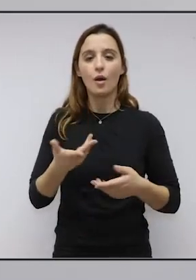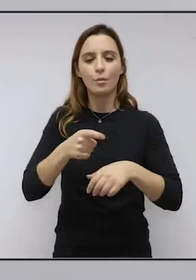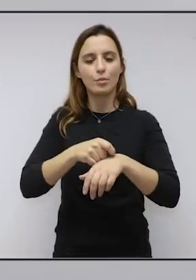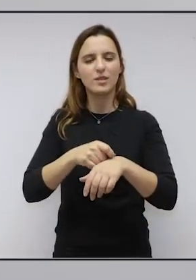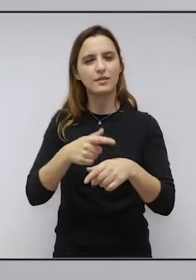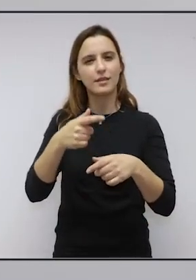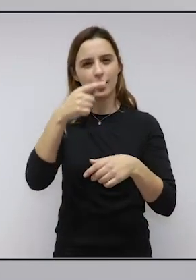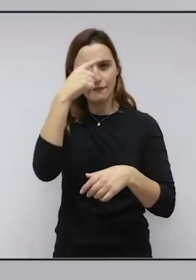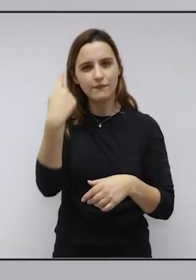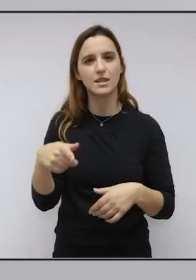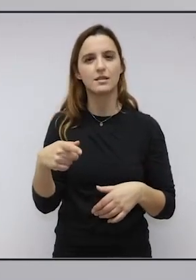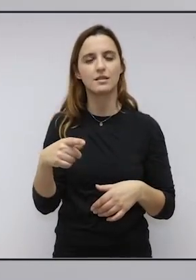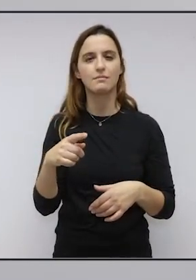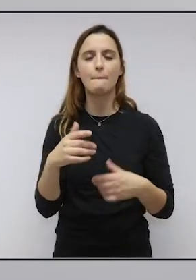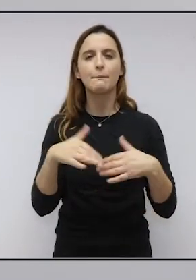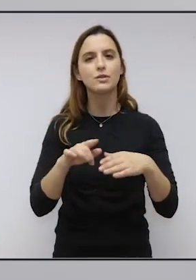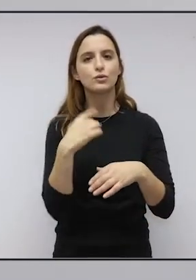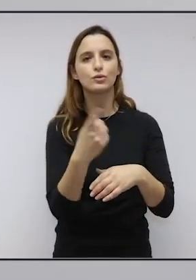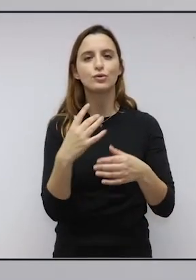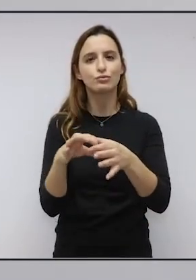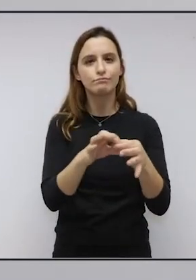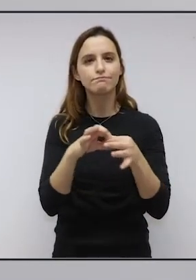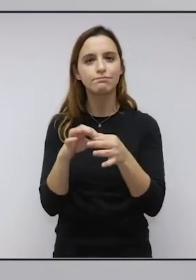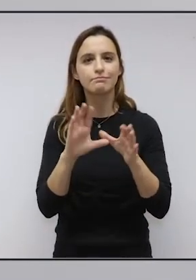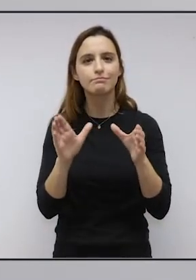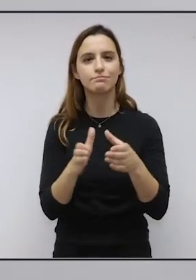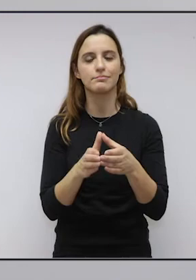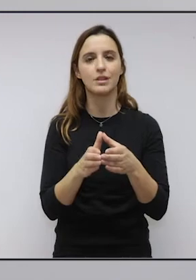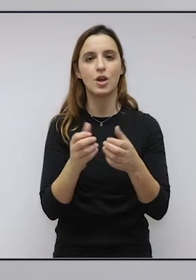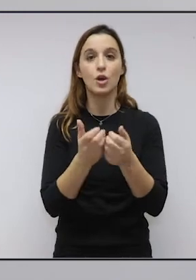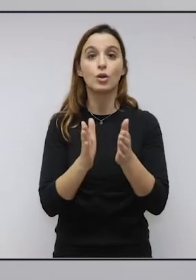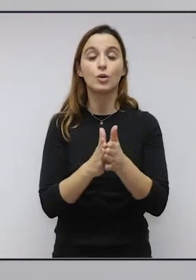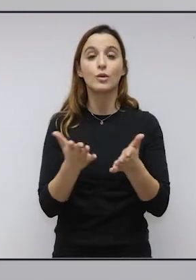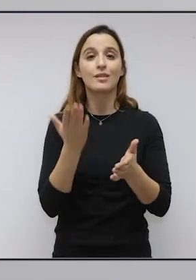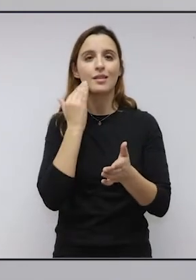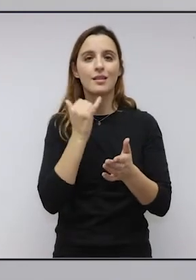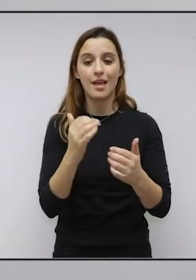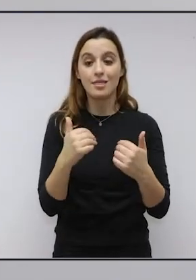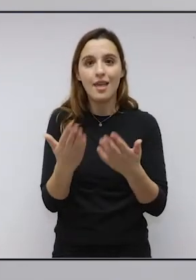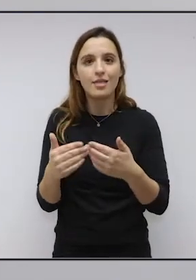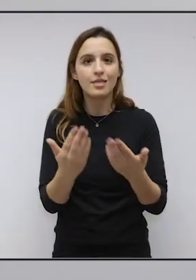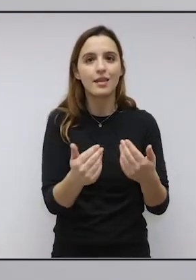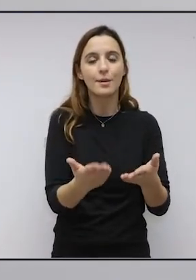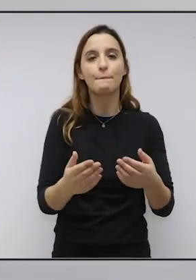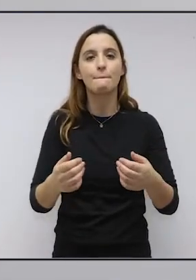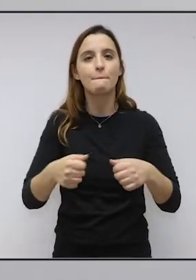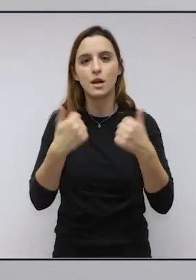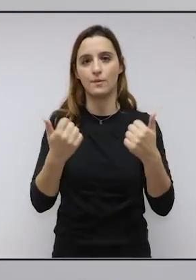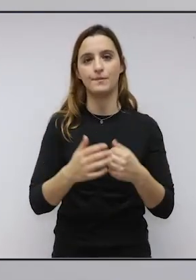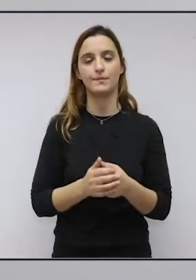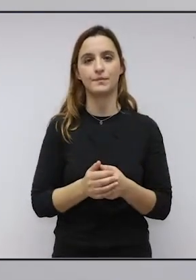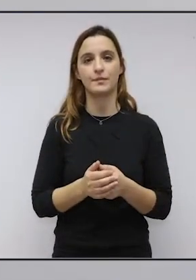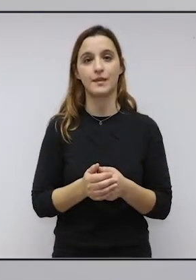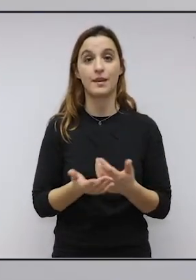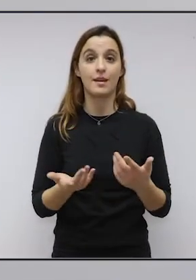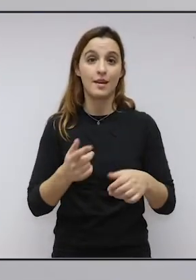particularmente difícil, estávamos todos juntos, estávamos todos a tentar contribuir com o melhor de cada um. Desde o tempo de cada